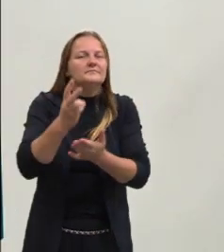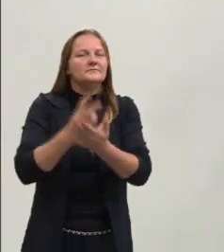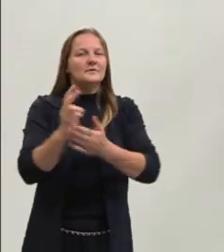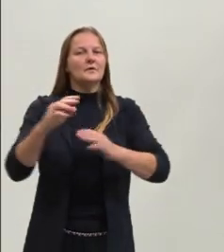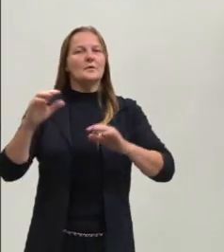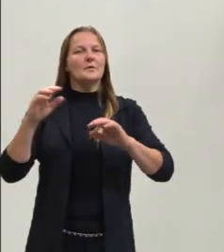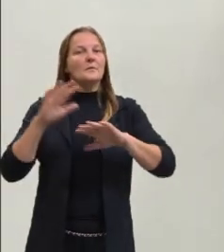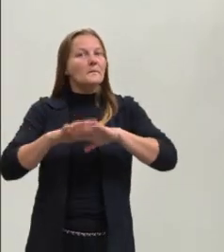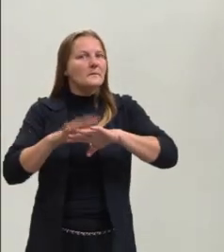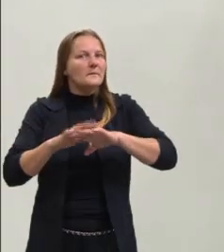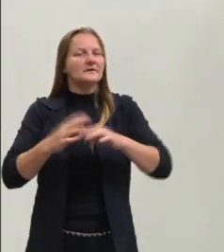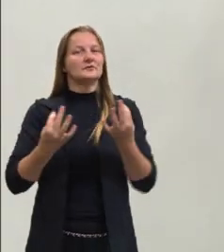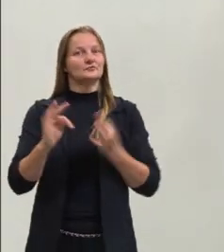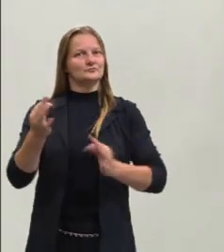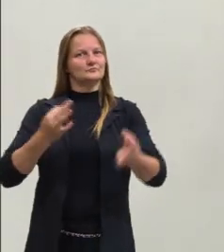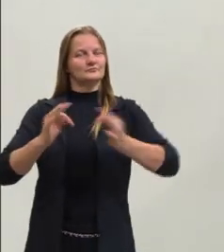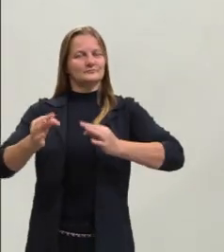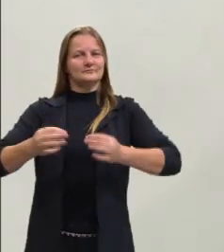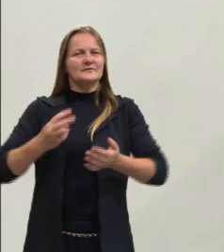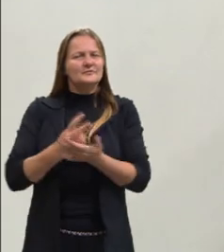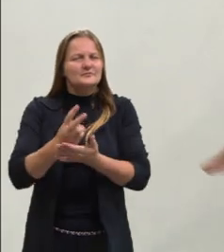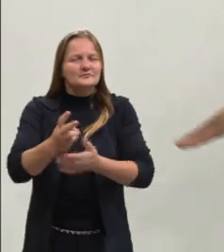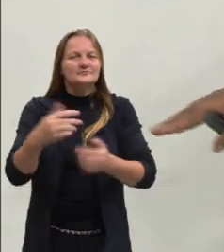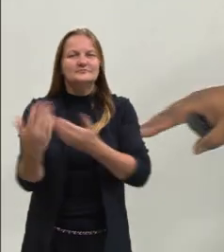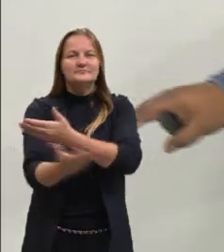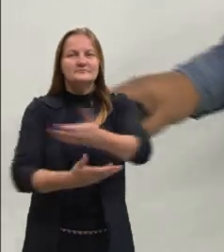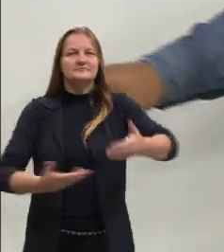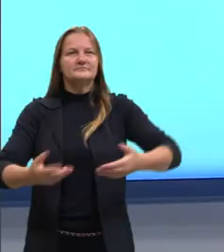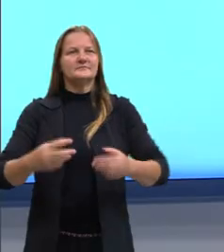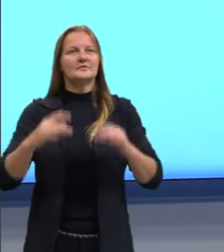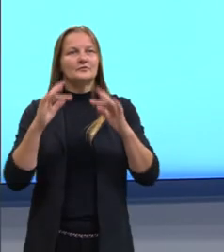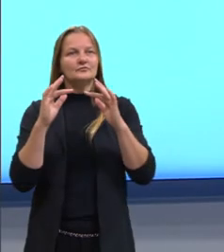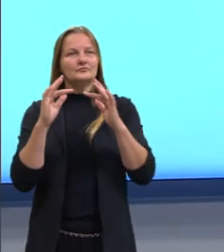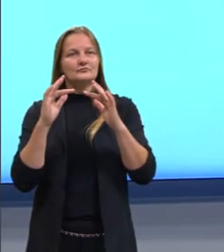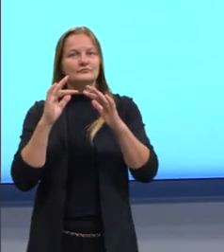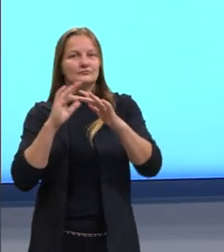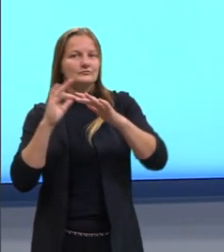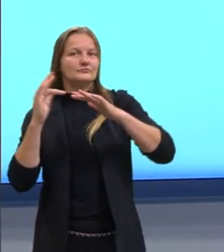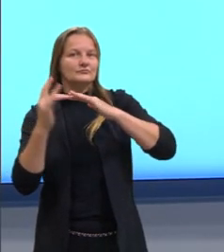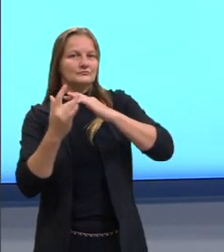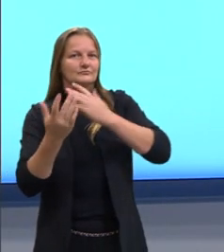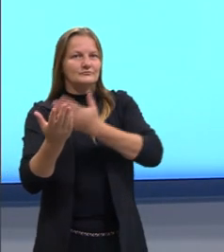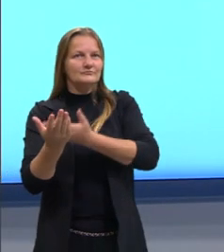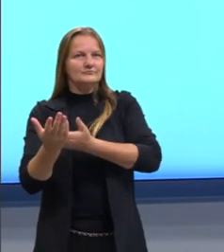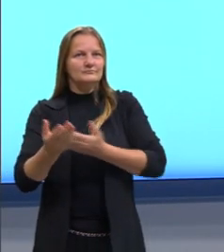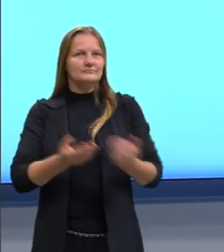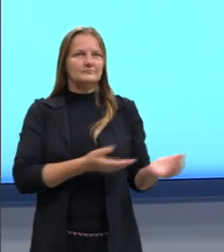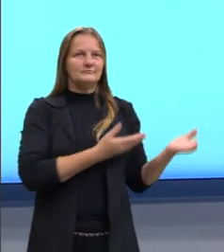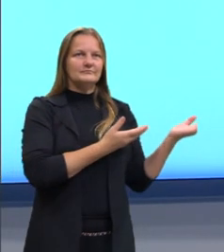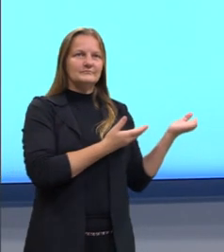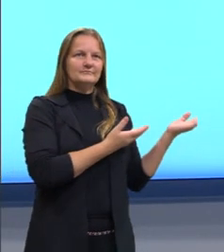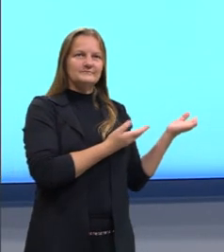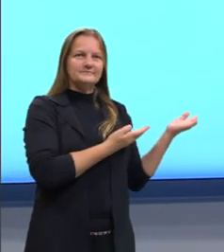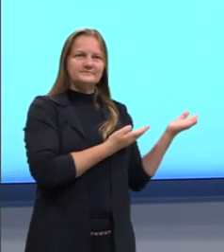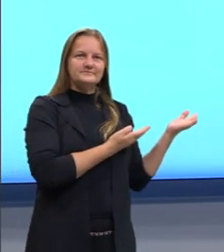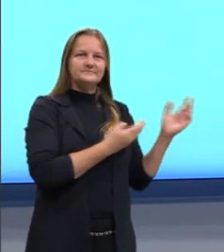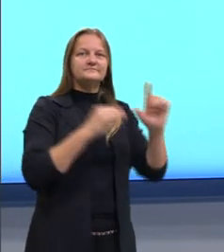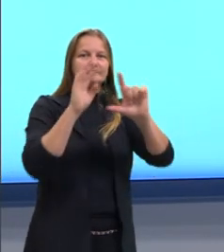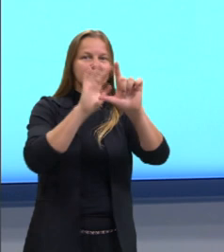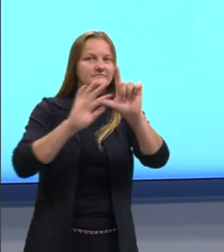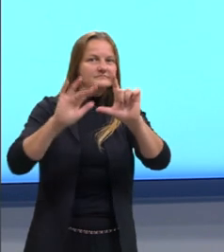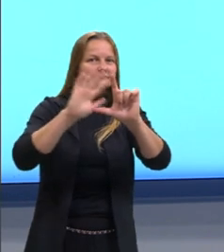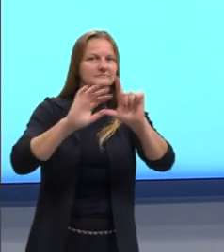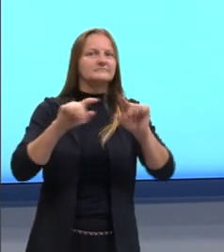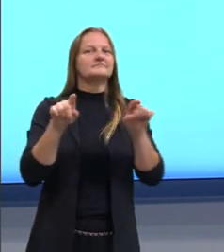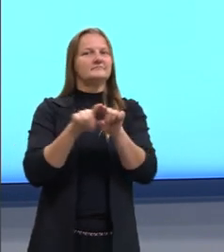matemática e suas tecnologias. Segue aqui, então, as minhas redes, então, pode utilizar o QR Code para se direcionar a todas elas